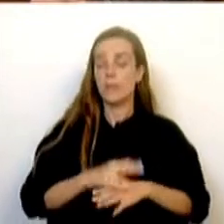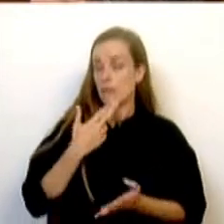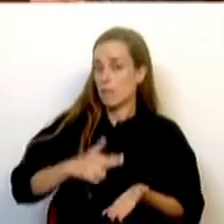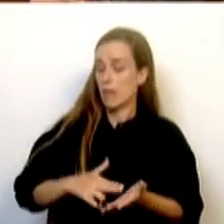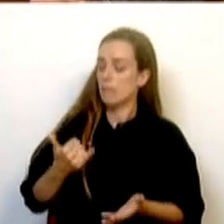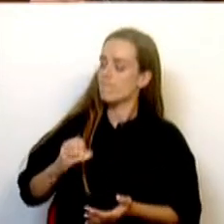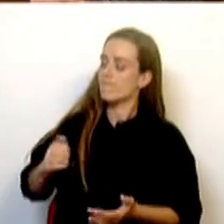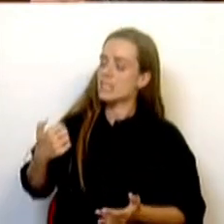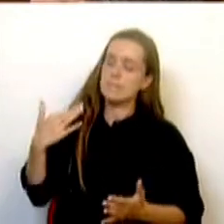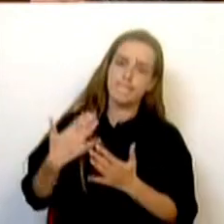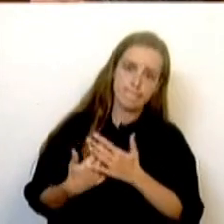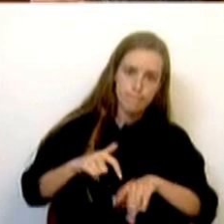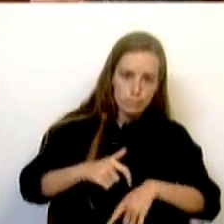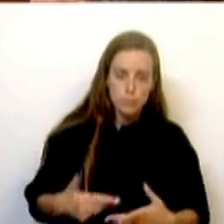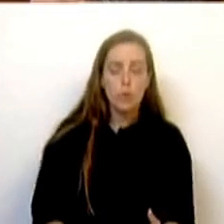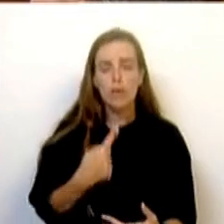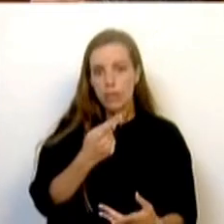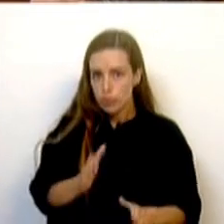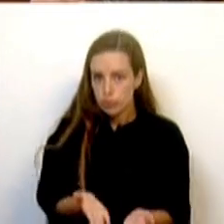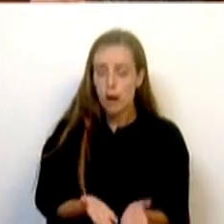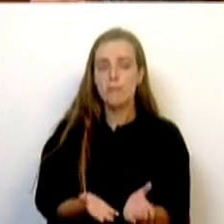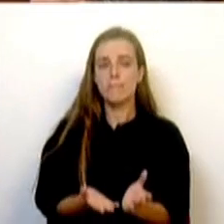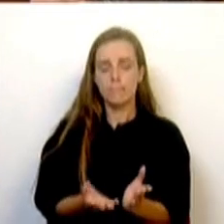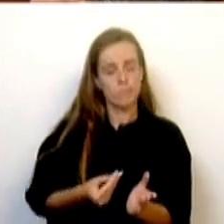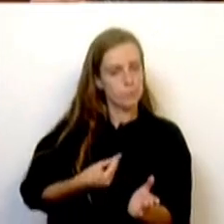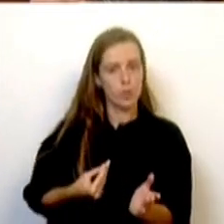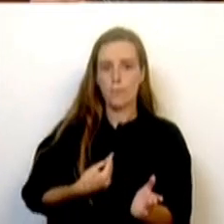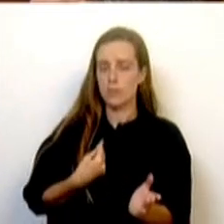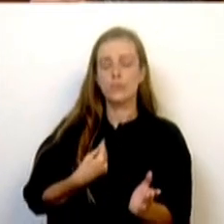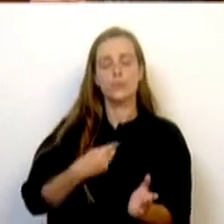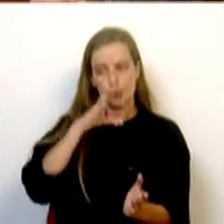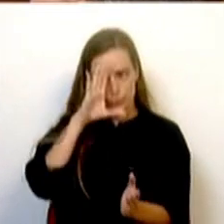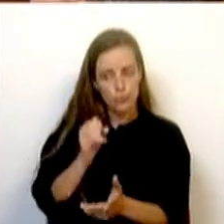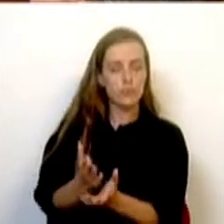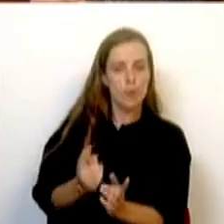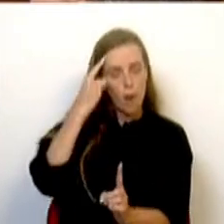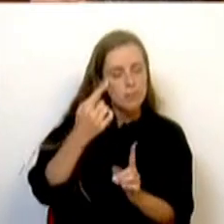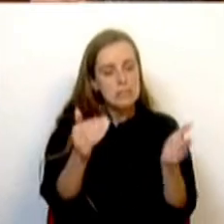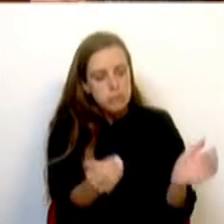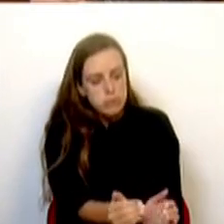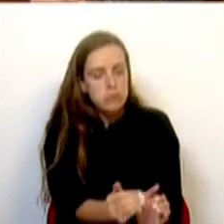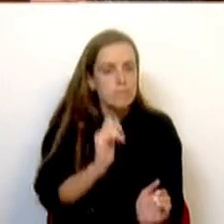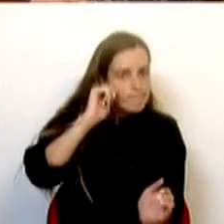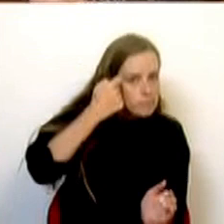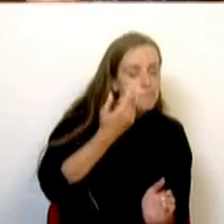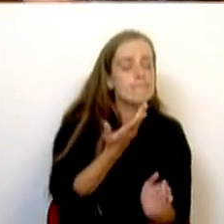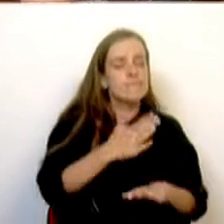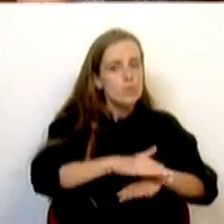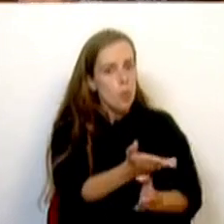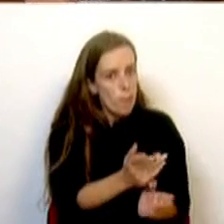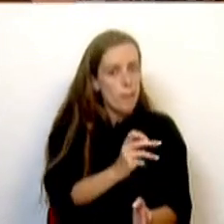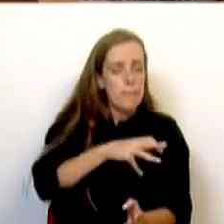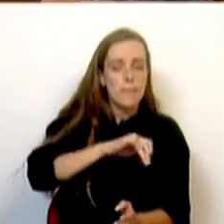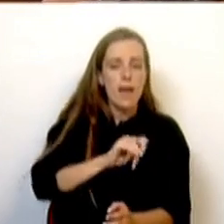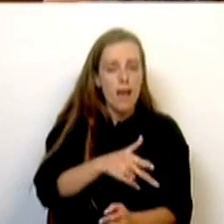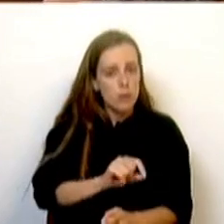2005, como já foi dito, é uma preocupação do Governo minorar os efeitos prejudiciais para a saúde humana